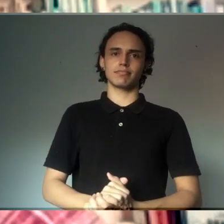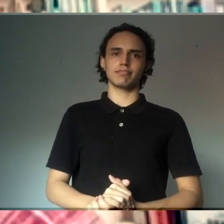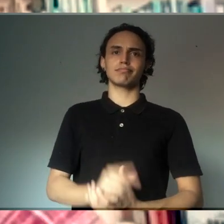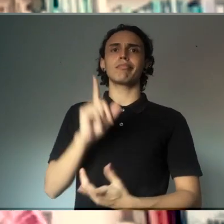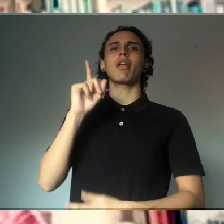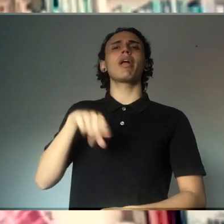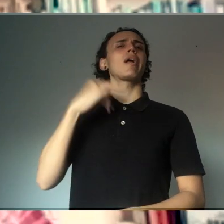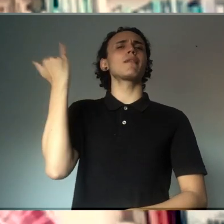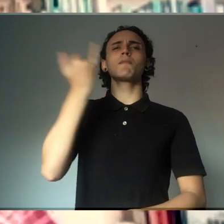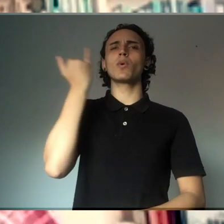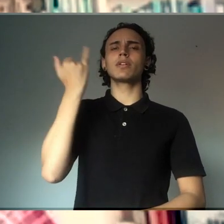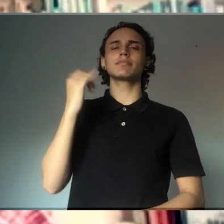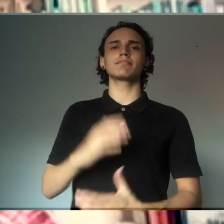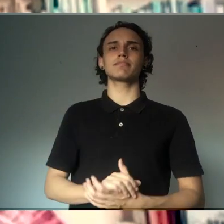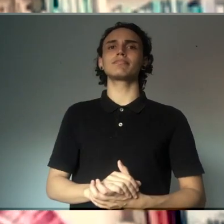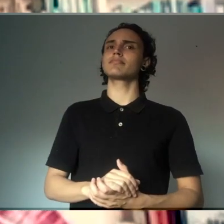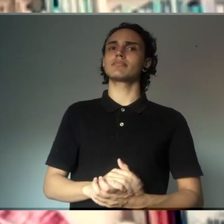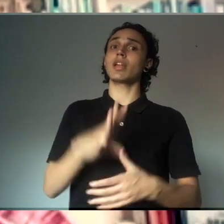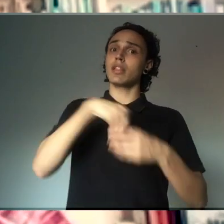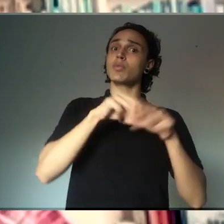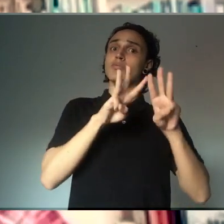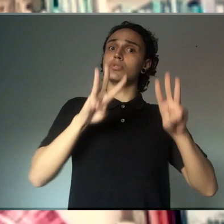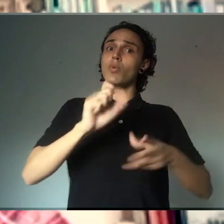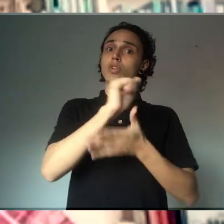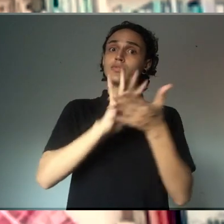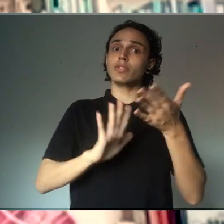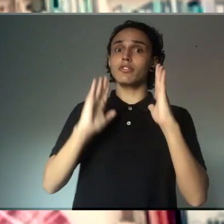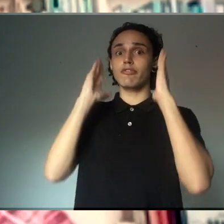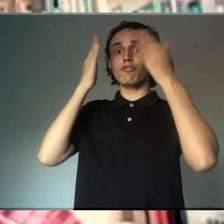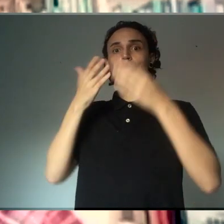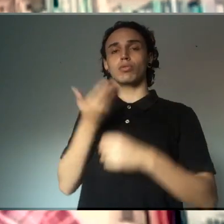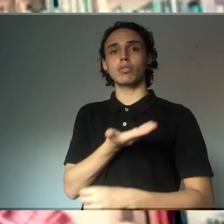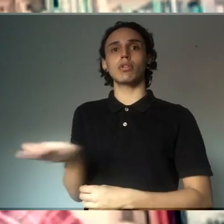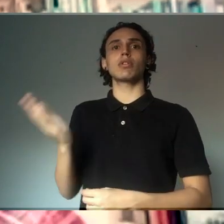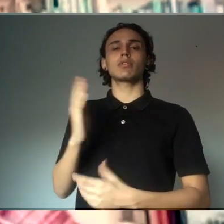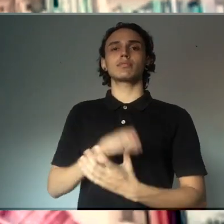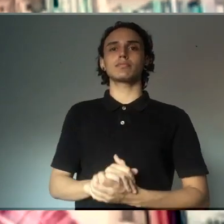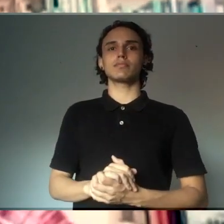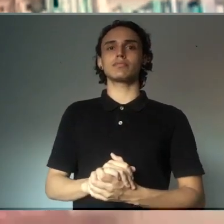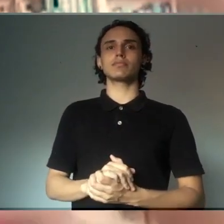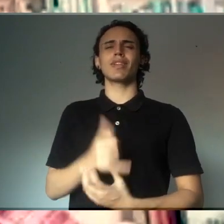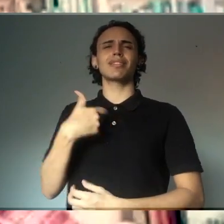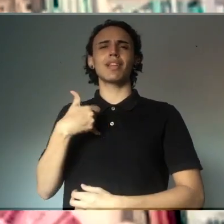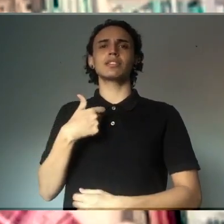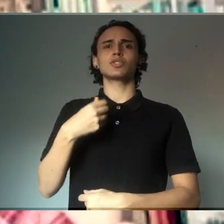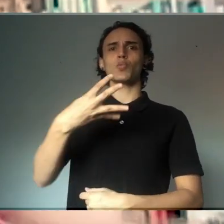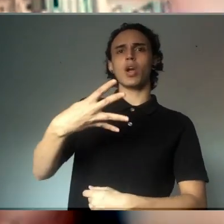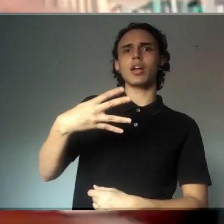terem essas atividades voltadas para esse público de 4,